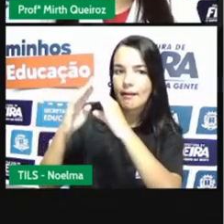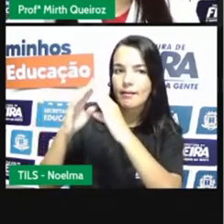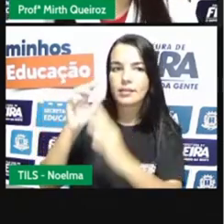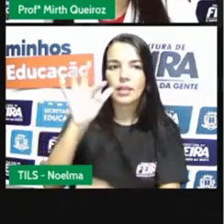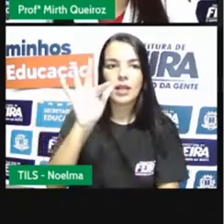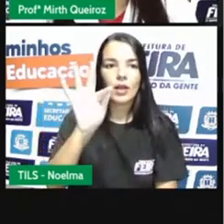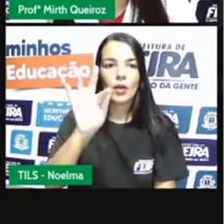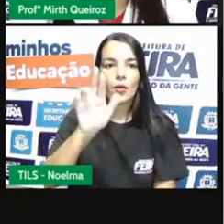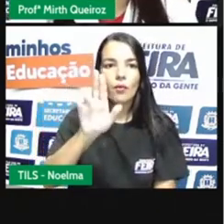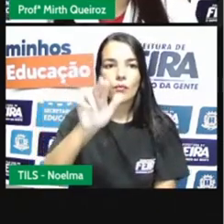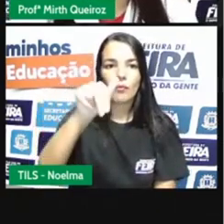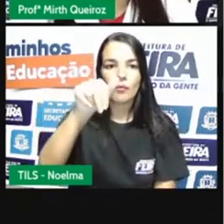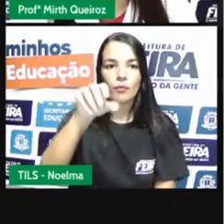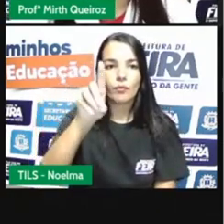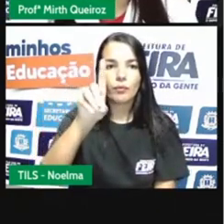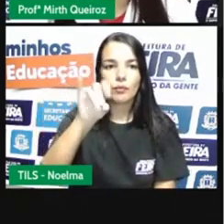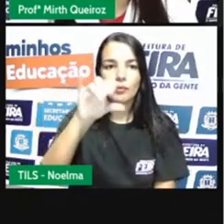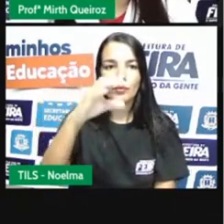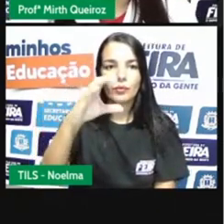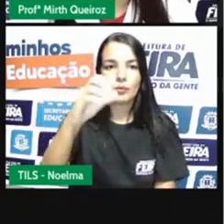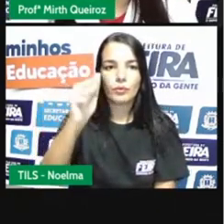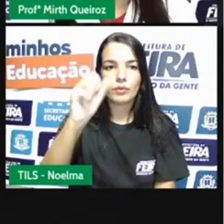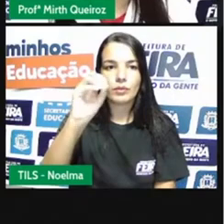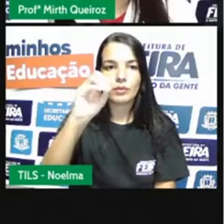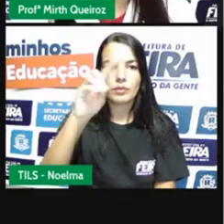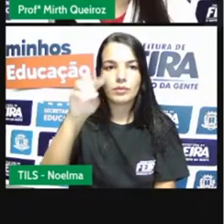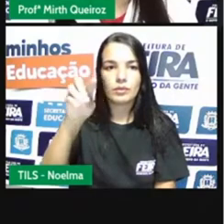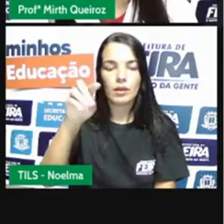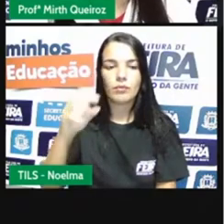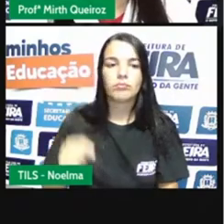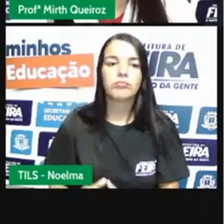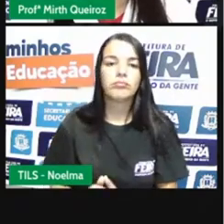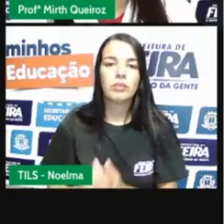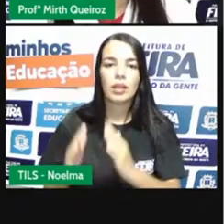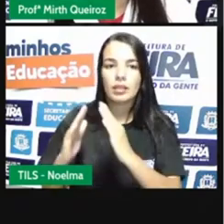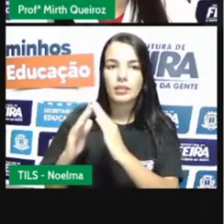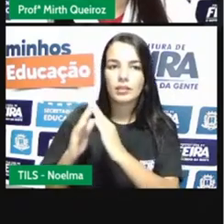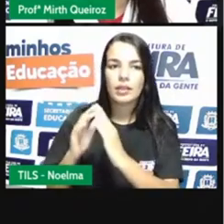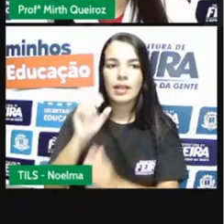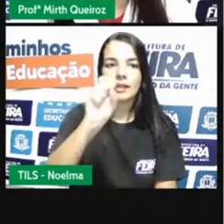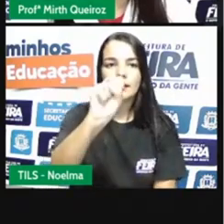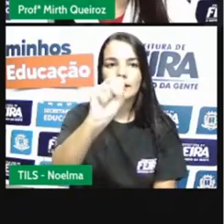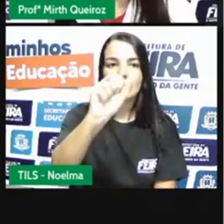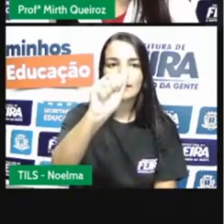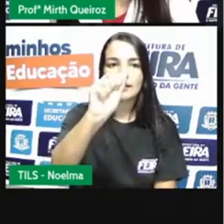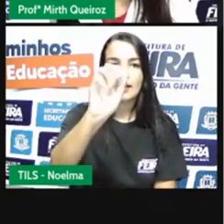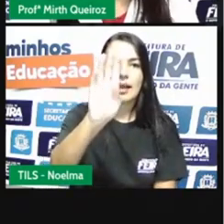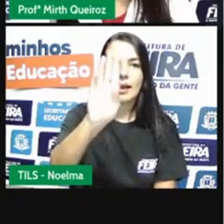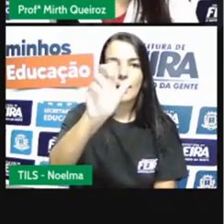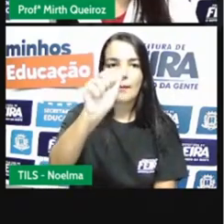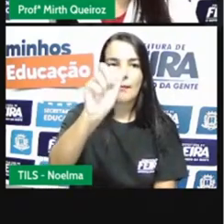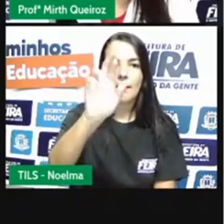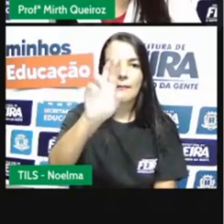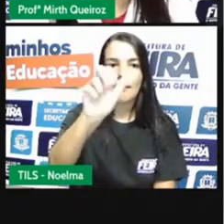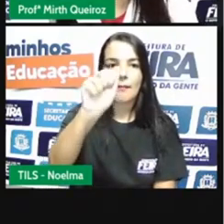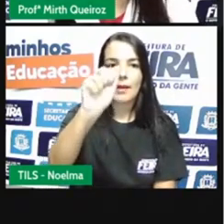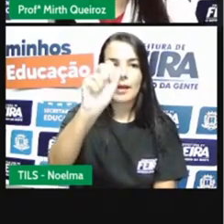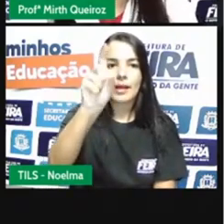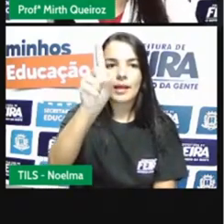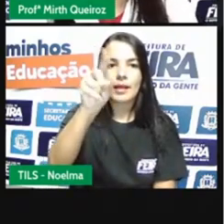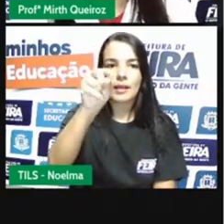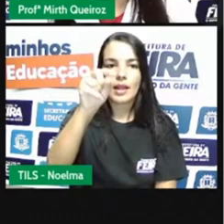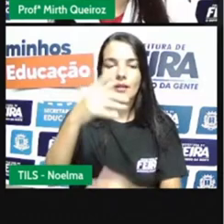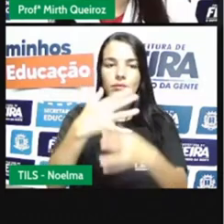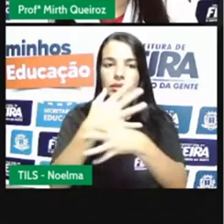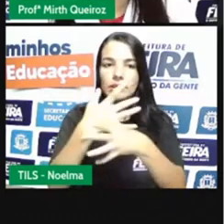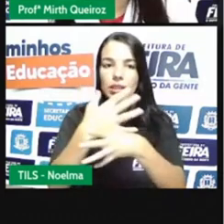que está aí próxima à casa de punição, Museu do Ouro, em Sabará, né? Que é uma cidade aí de Minas Gerais. A intendência de Minas